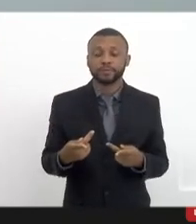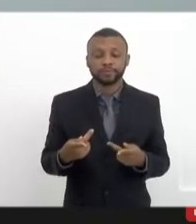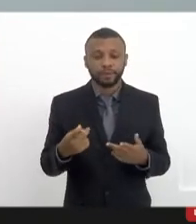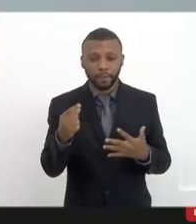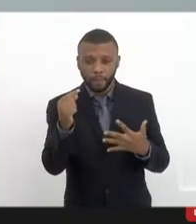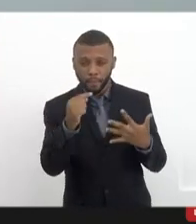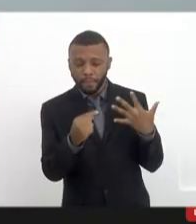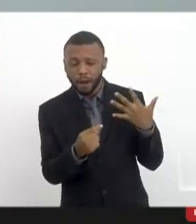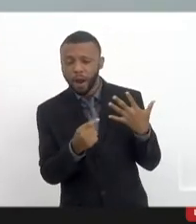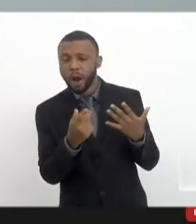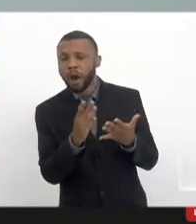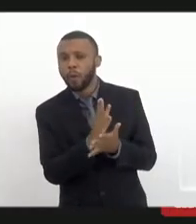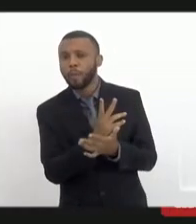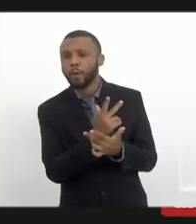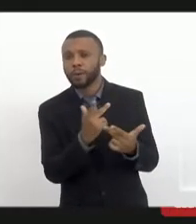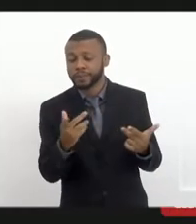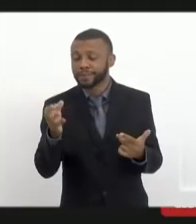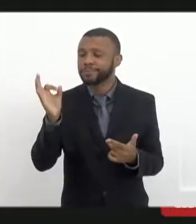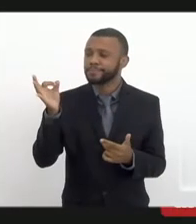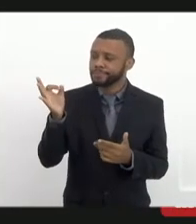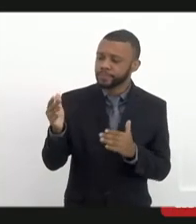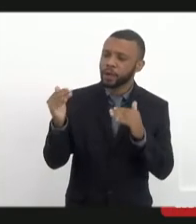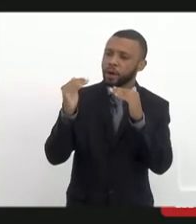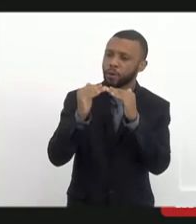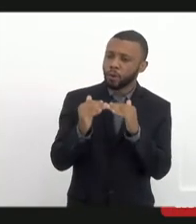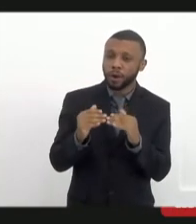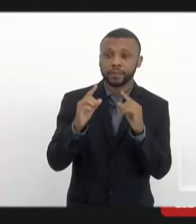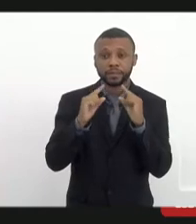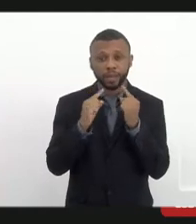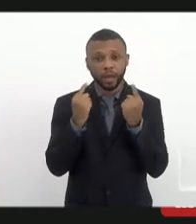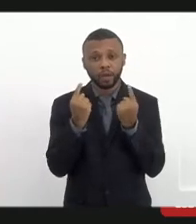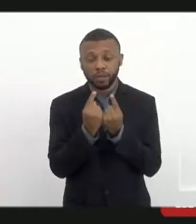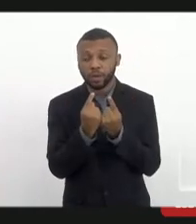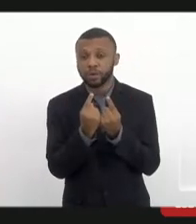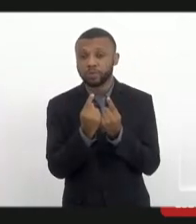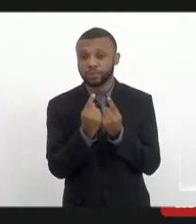alguma coisa nesse sentido. Não, no sentido, justamente eu acho que na reunião do GT